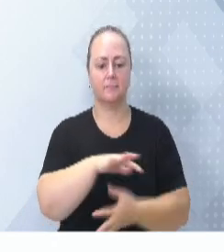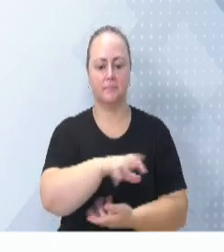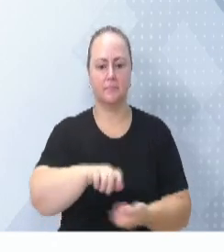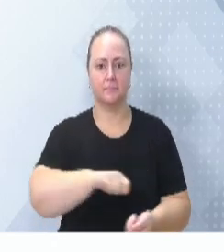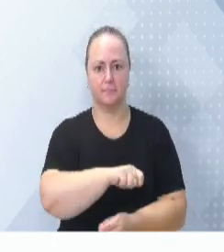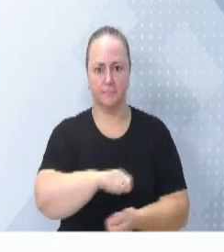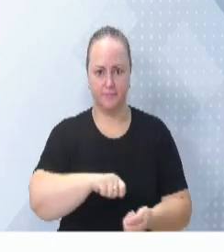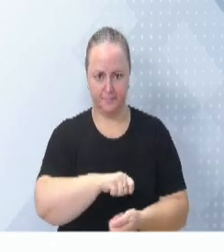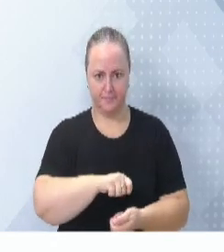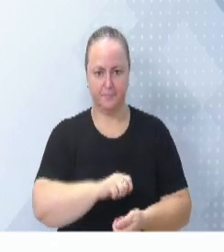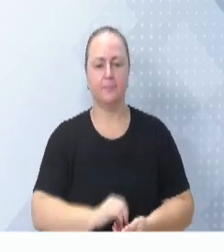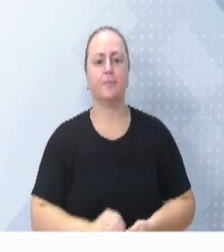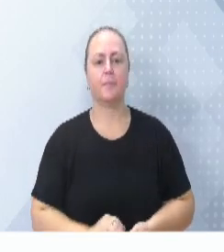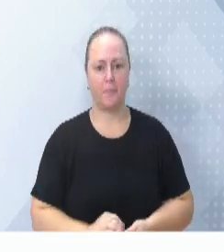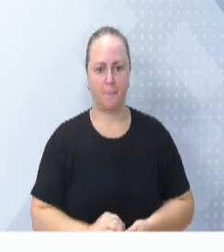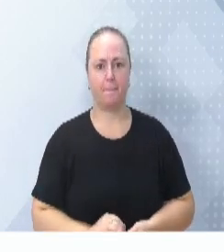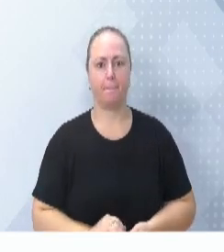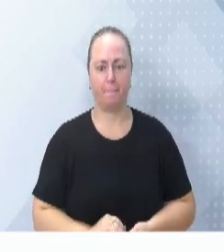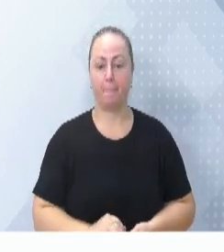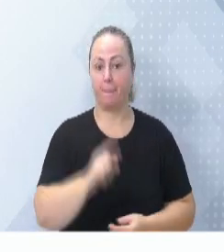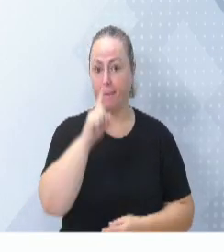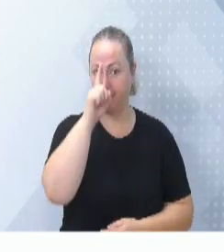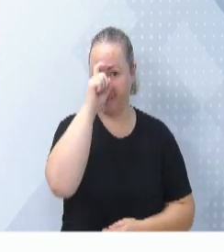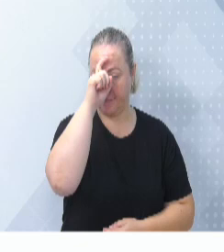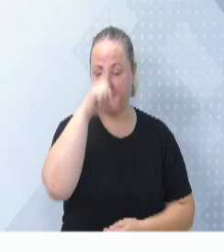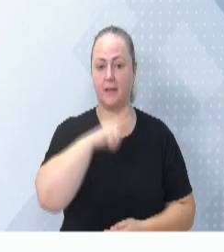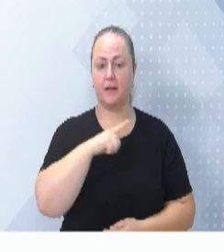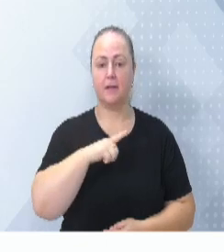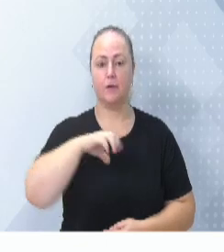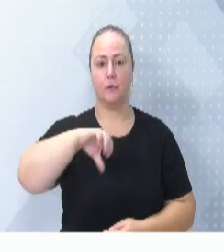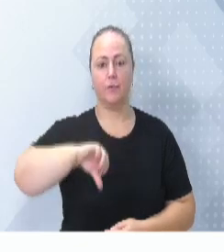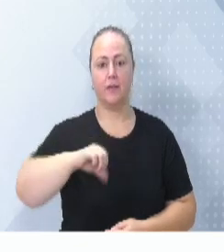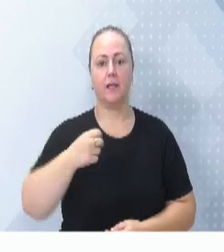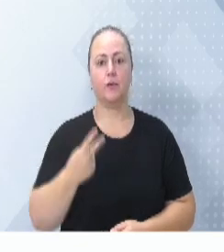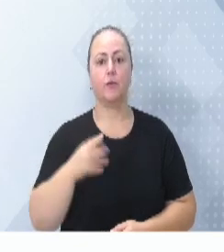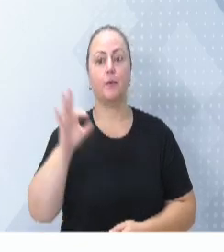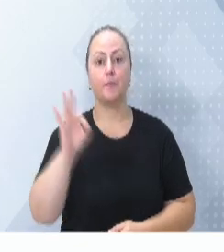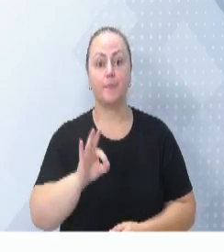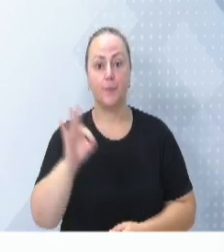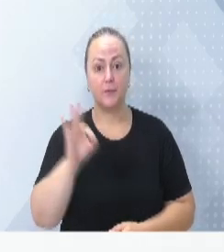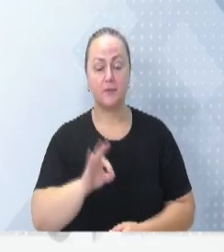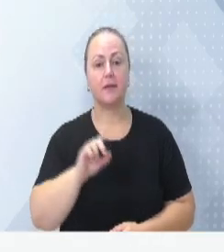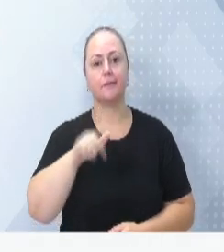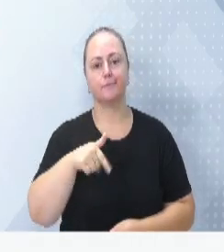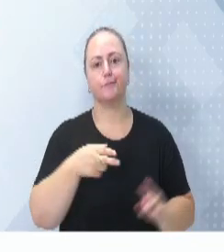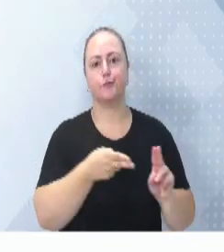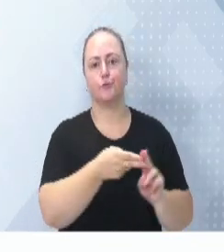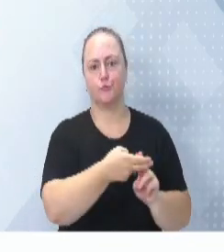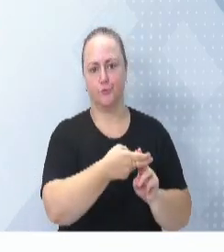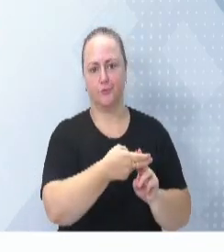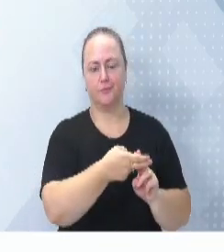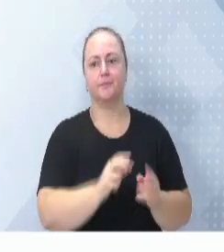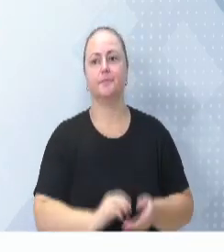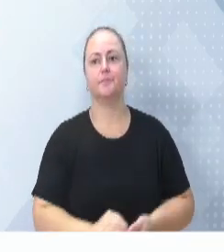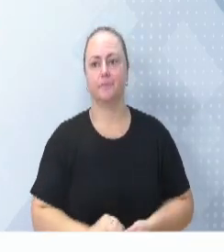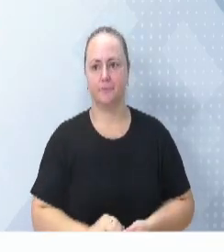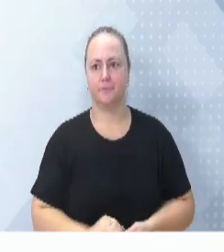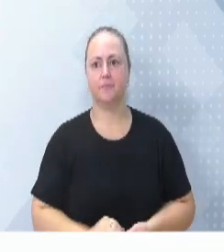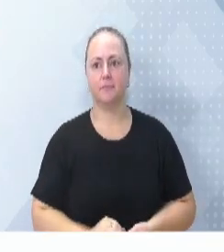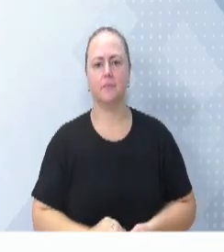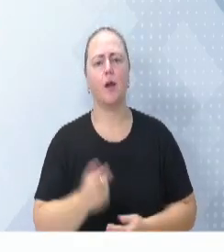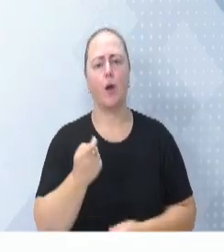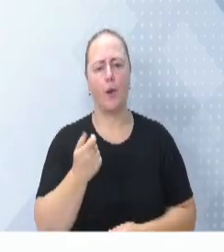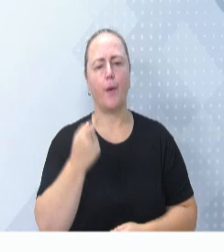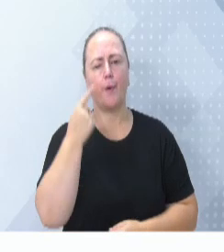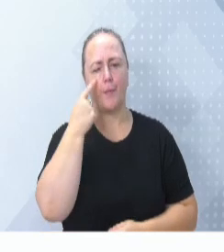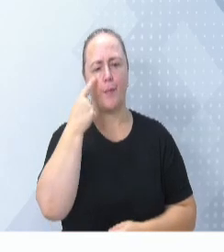visto que o Hospital Santo Antônio atende hoje 92% ao Sistema Único de Saúde. Aqui um pouco dos nossos números, então